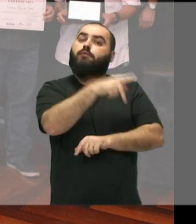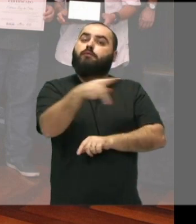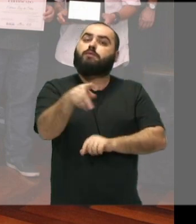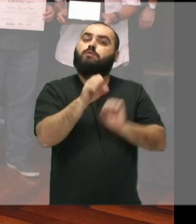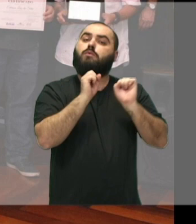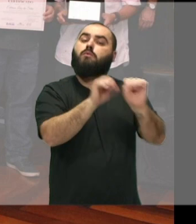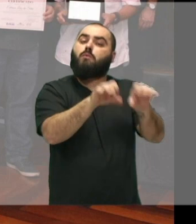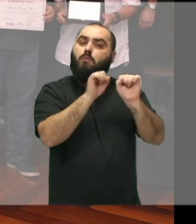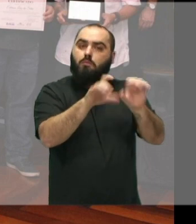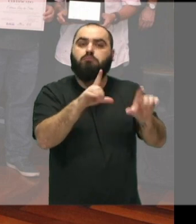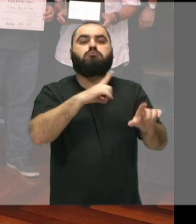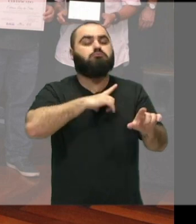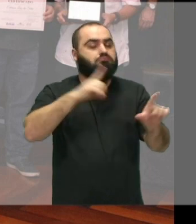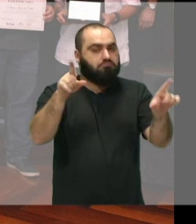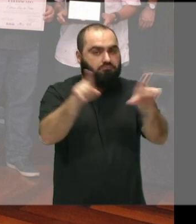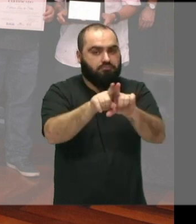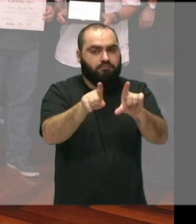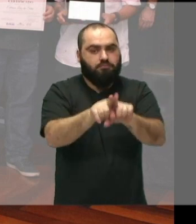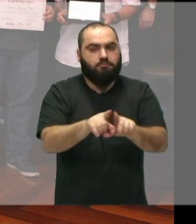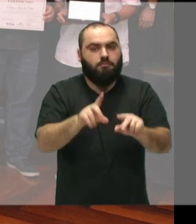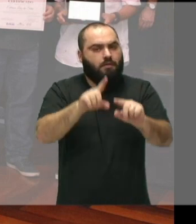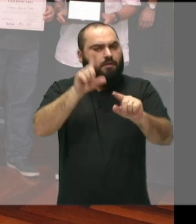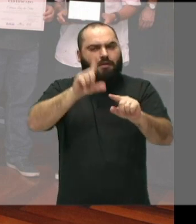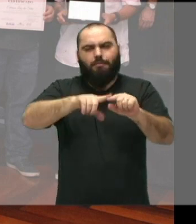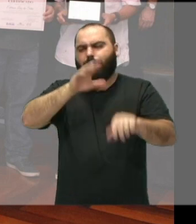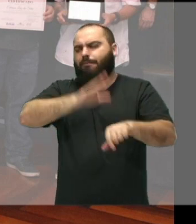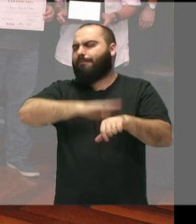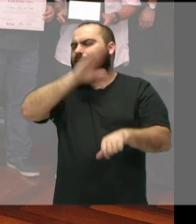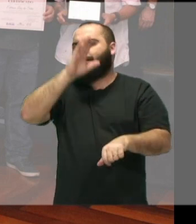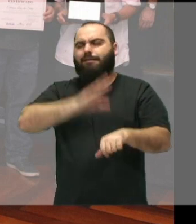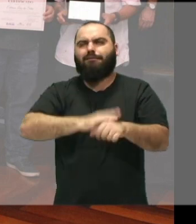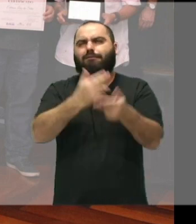professores. Então, são as mais variadas